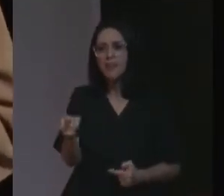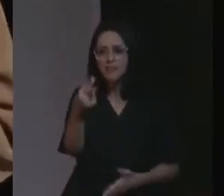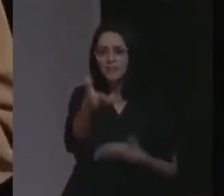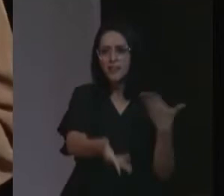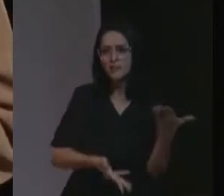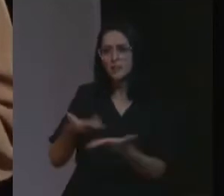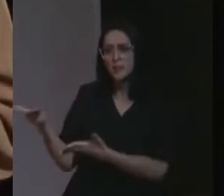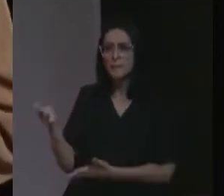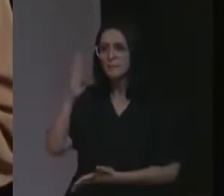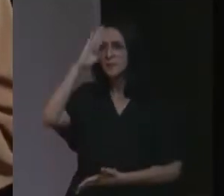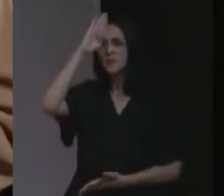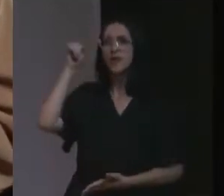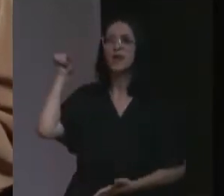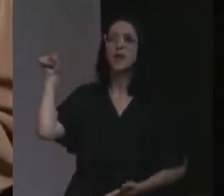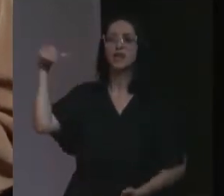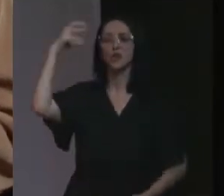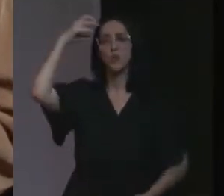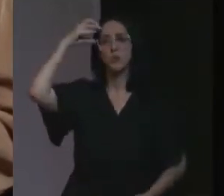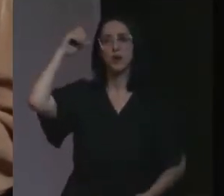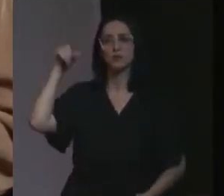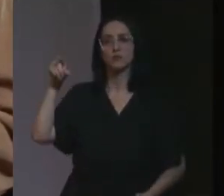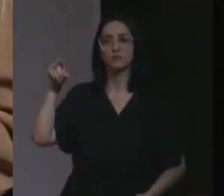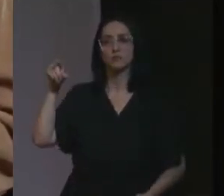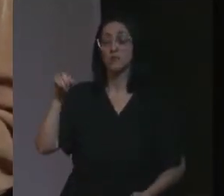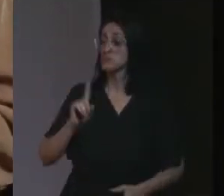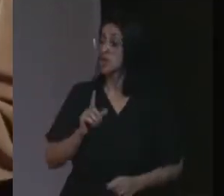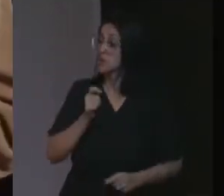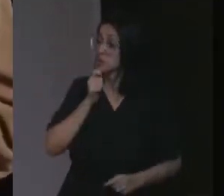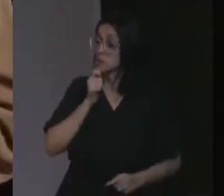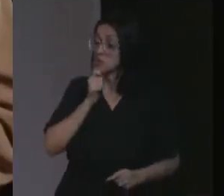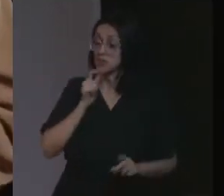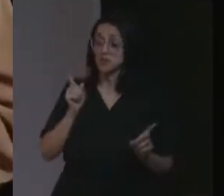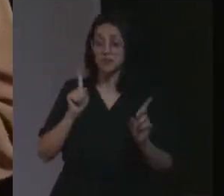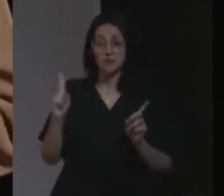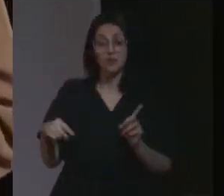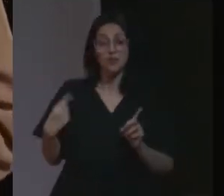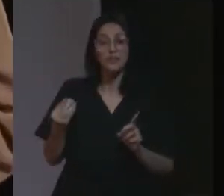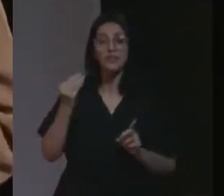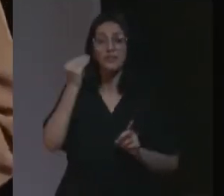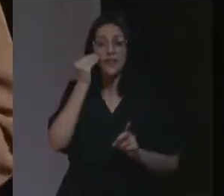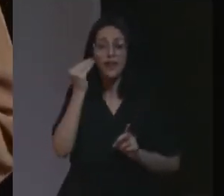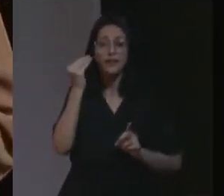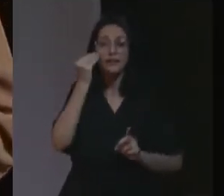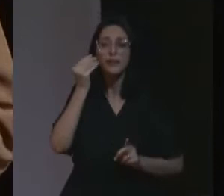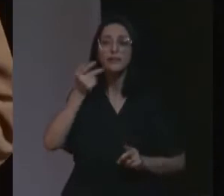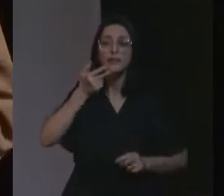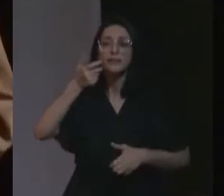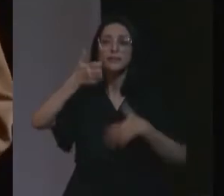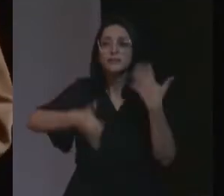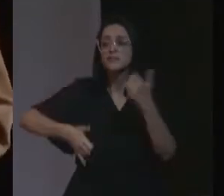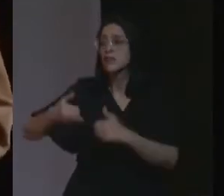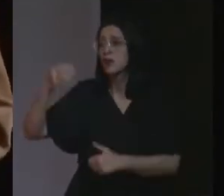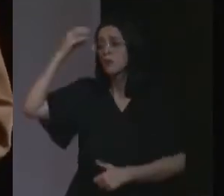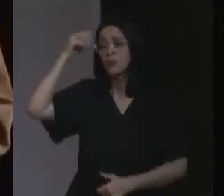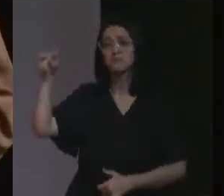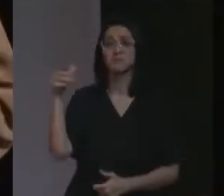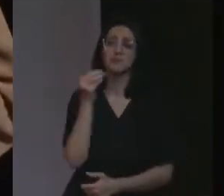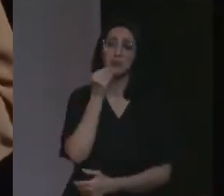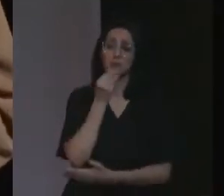principalmente como culpado, que isso ele não foi ainda. A gente ainda está aqui tentando culpabilizar uma coisa que é óbvia.